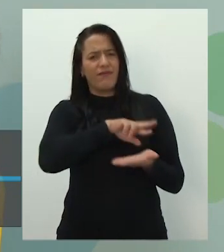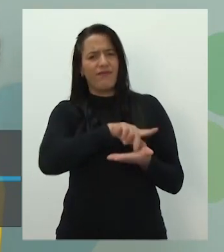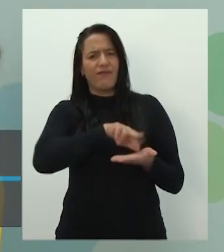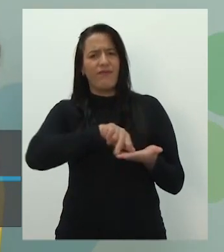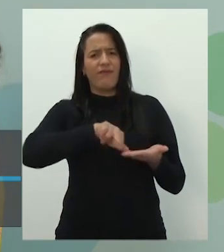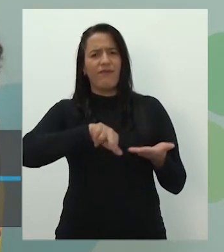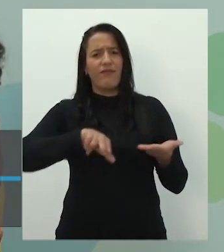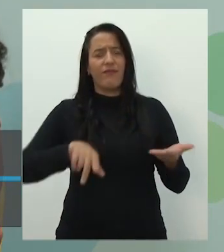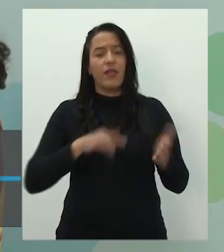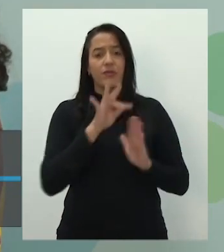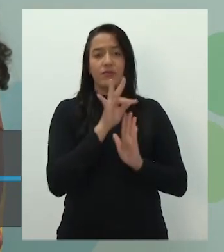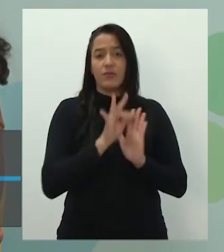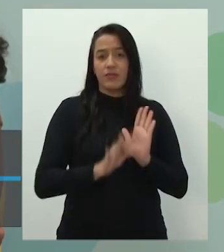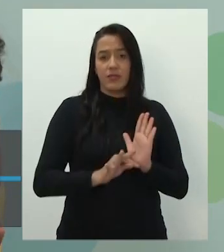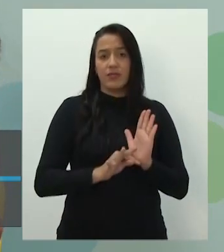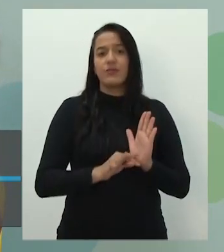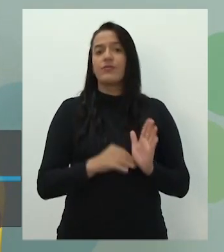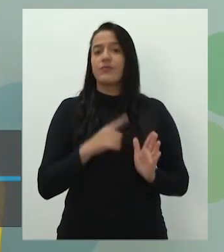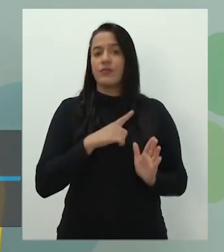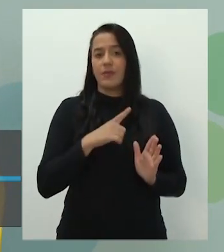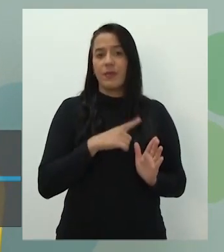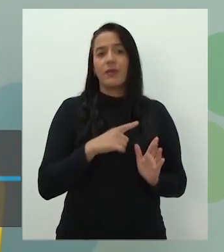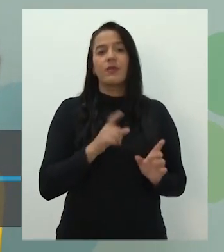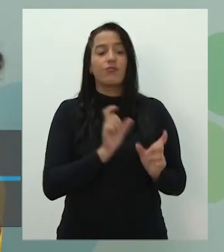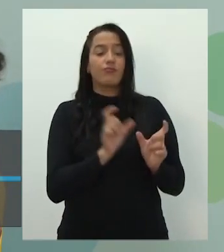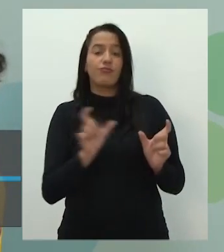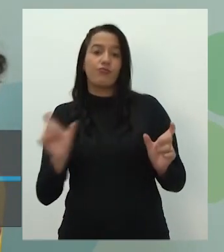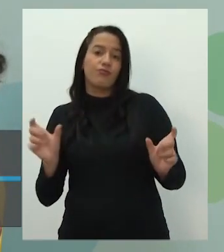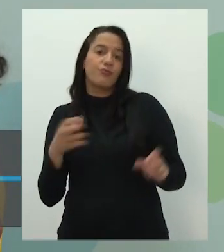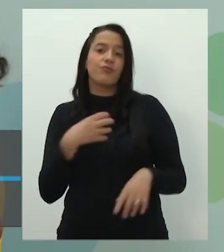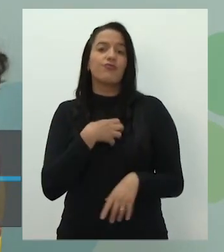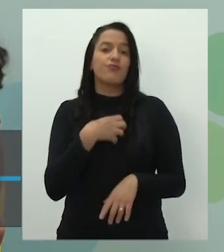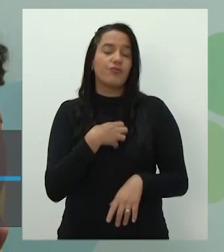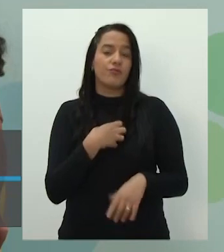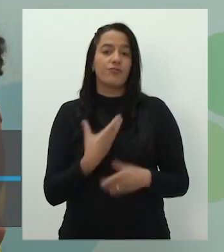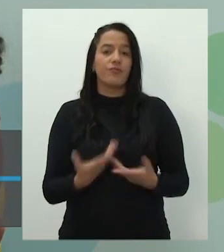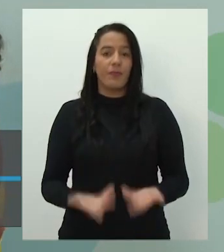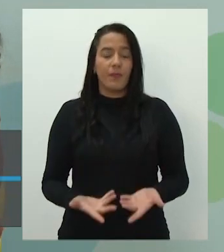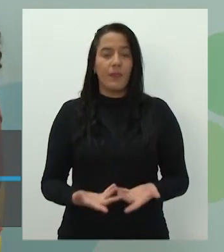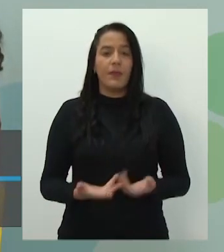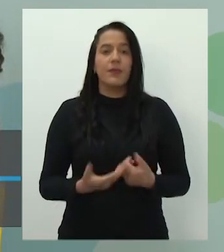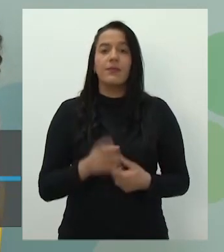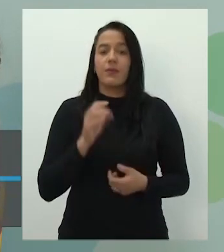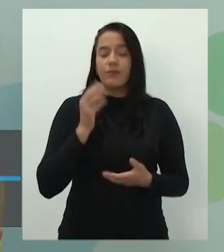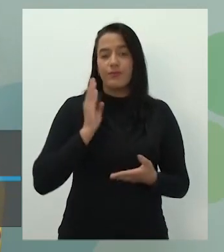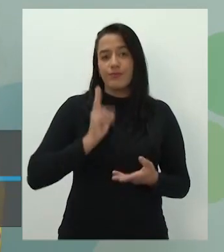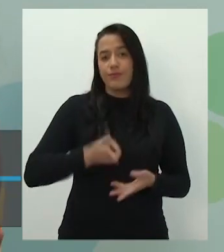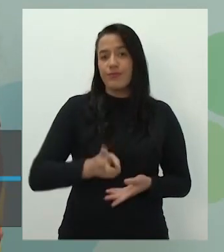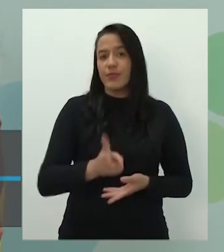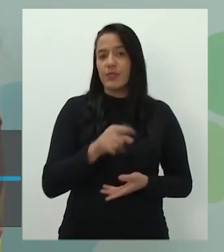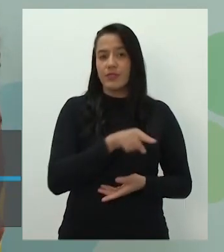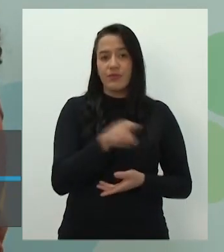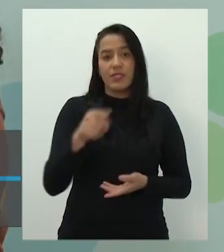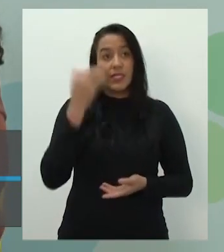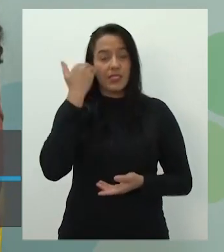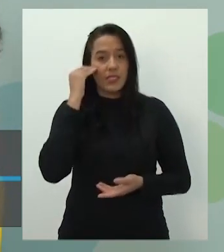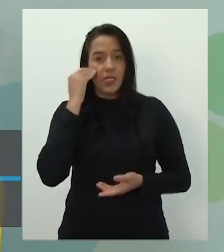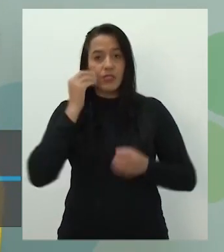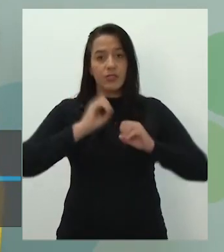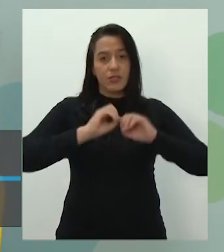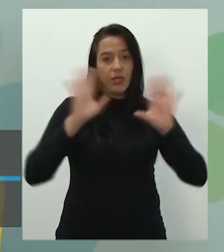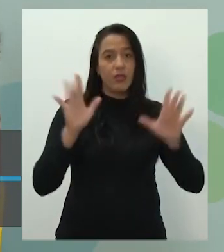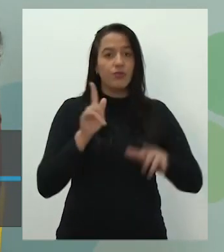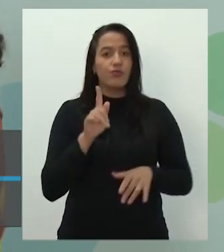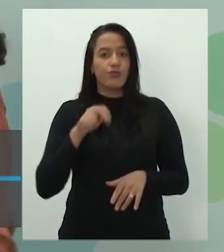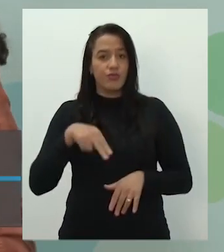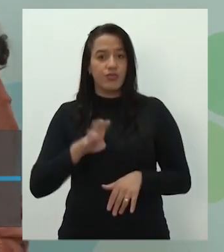de texto e vários gêneros sendo apresentados ali. Cada vez que você entende o gênero, você entende a